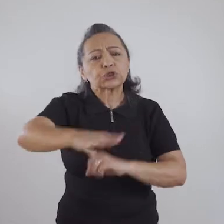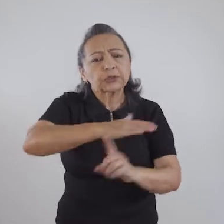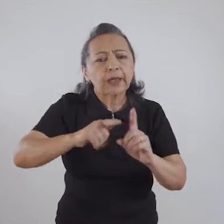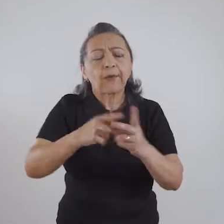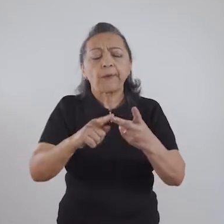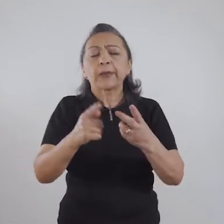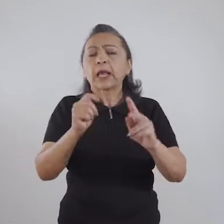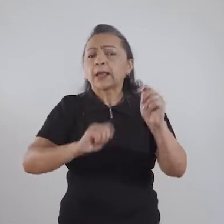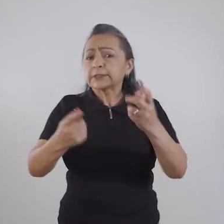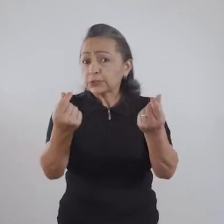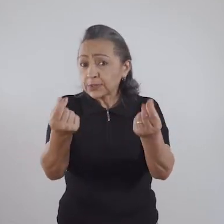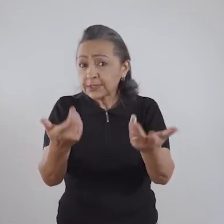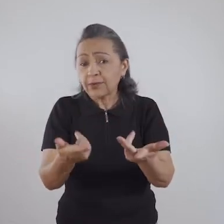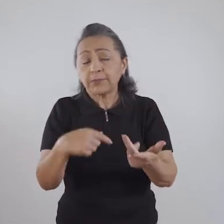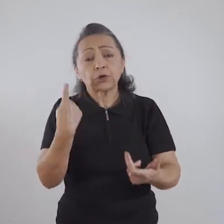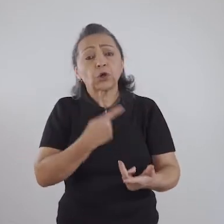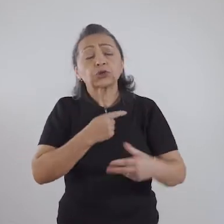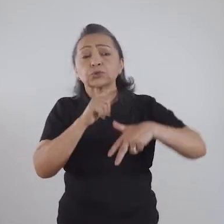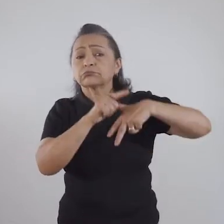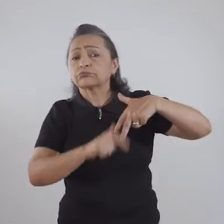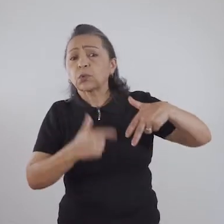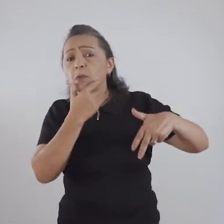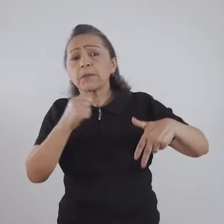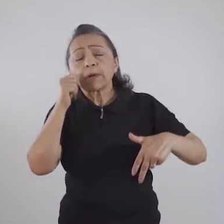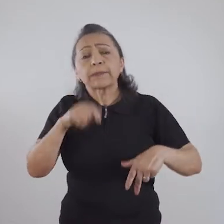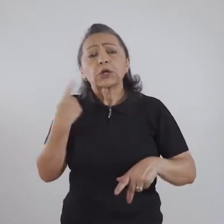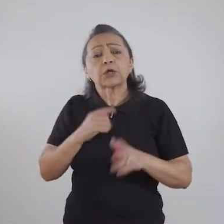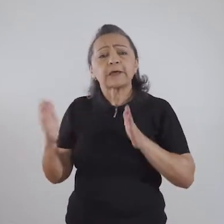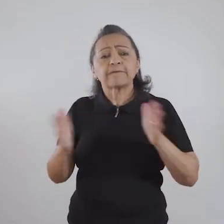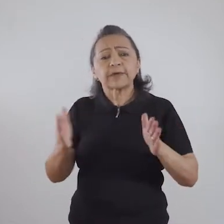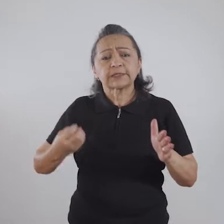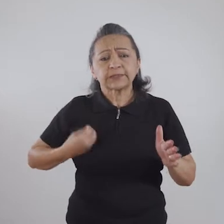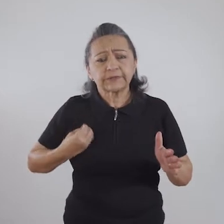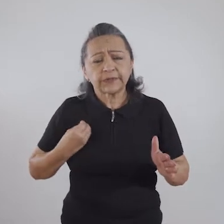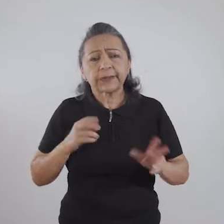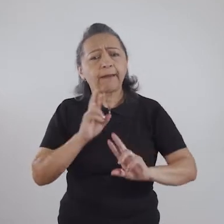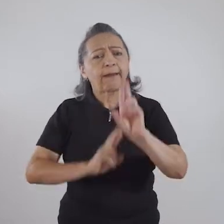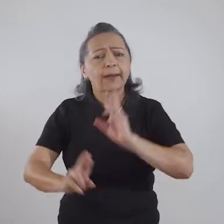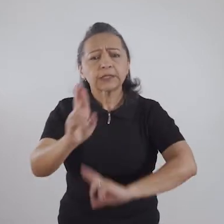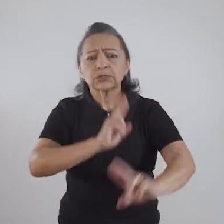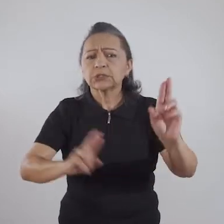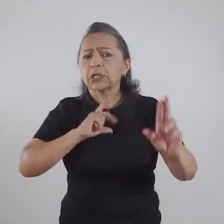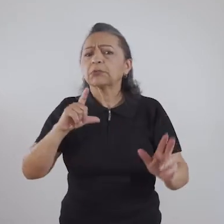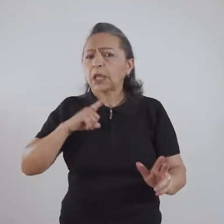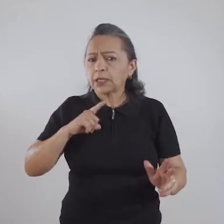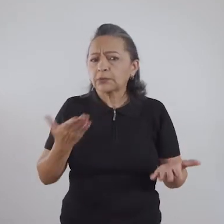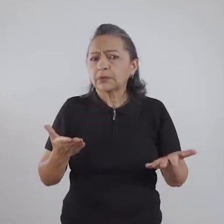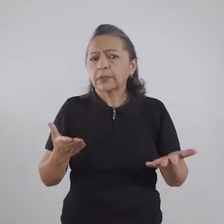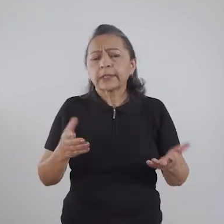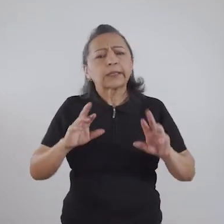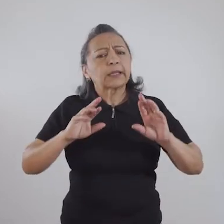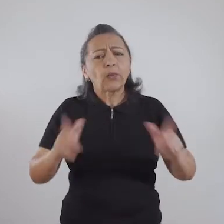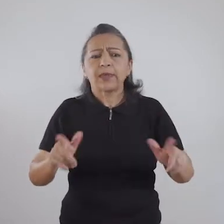pelo nosso gênero, pela nossa fase de vida, pelas relações que eu estabeleço. E não é